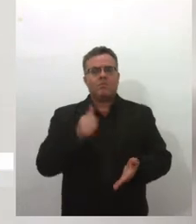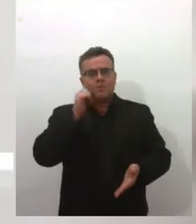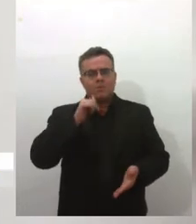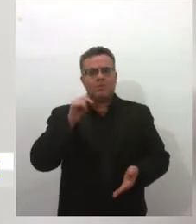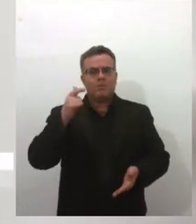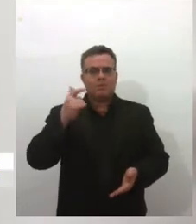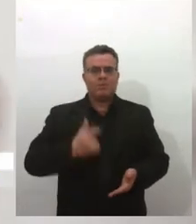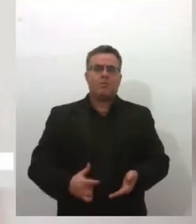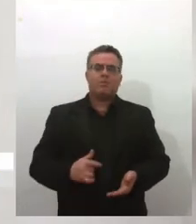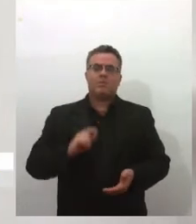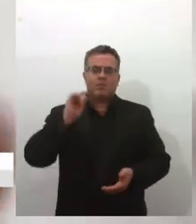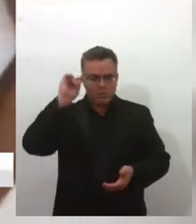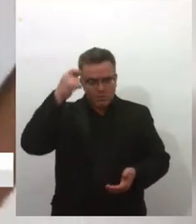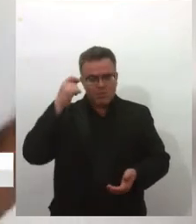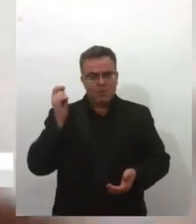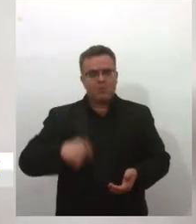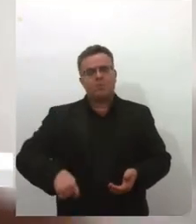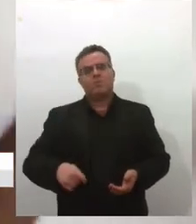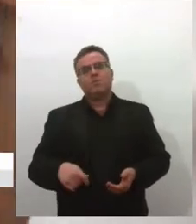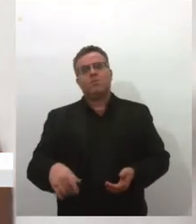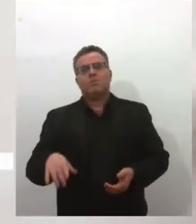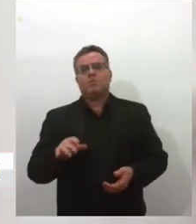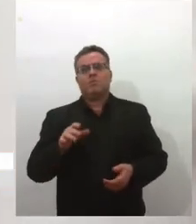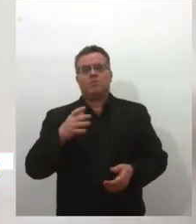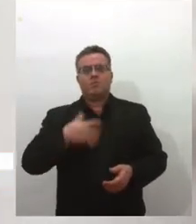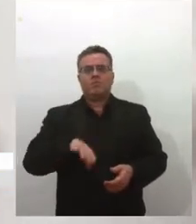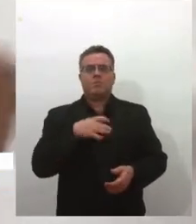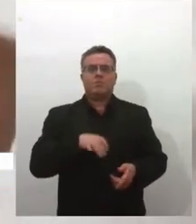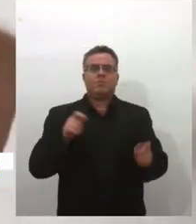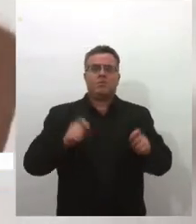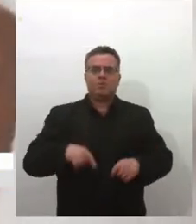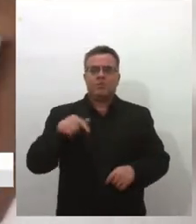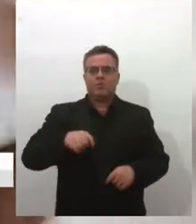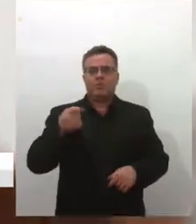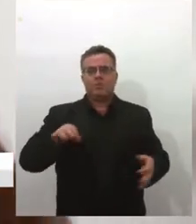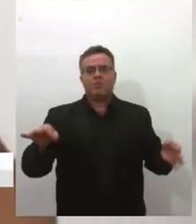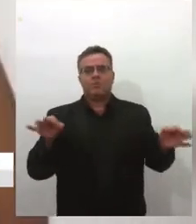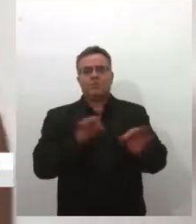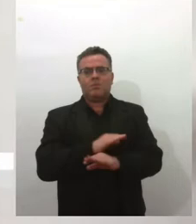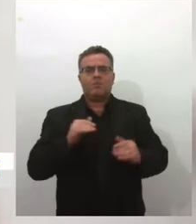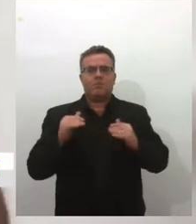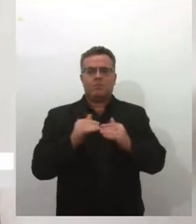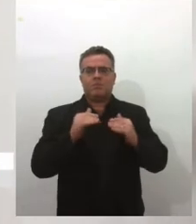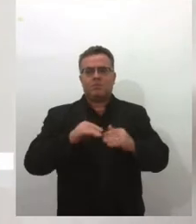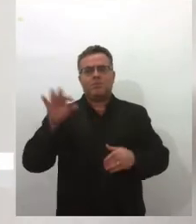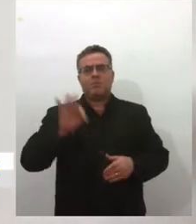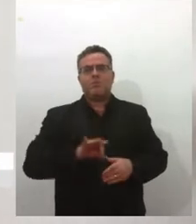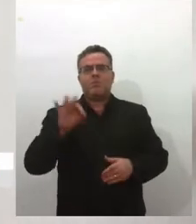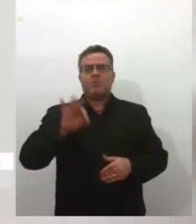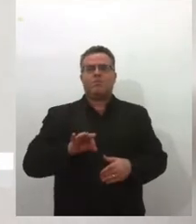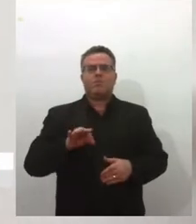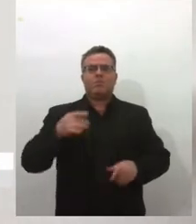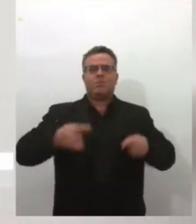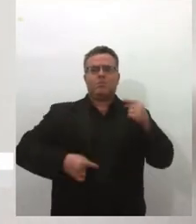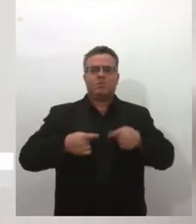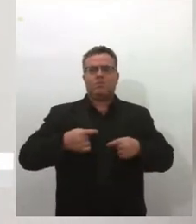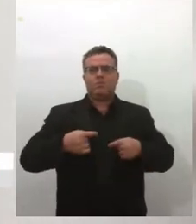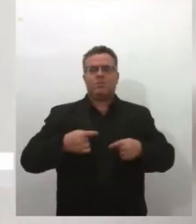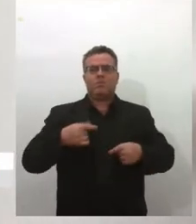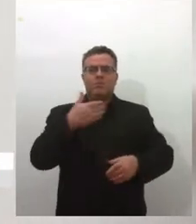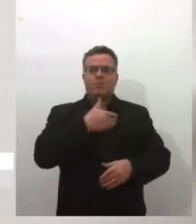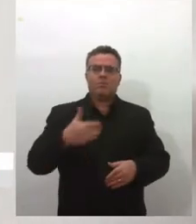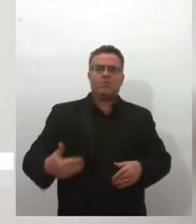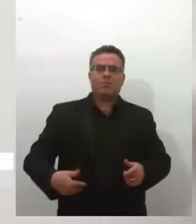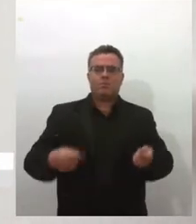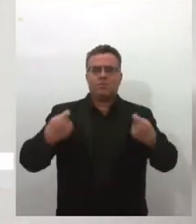periferia, Salvador, que eu saí de Salvador, vou estudar em Sergipe, através de cotas, de políticas públicas, eu julgo uma premiação, isso